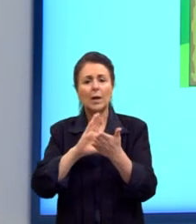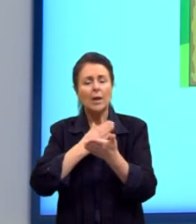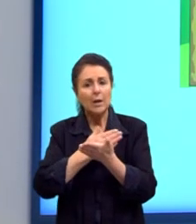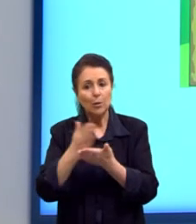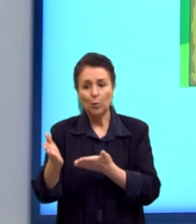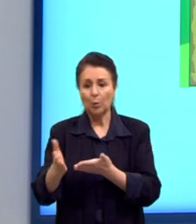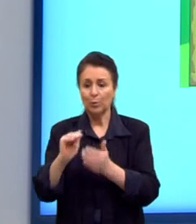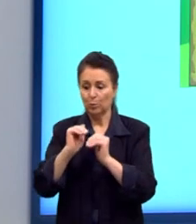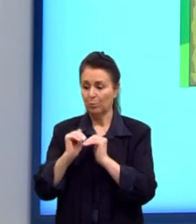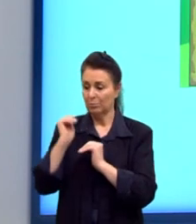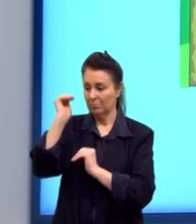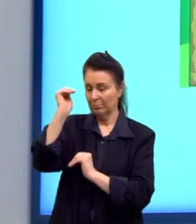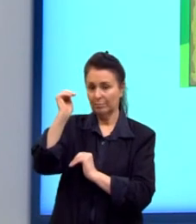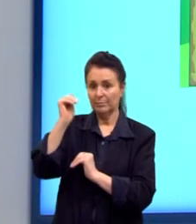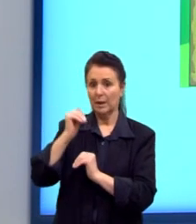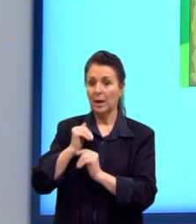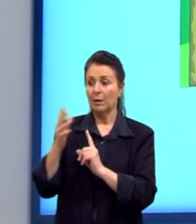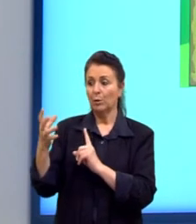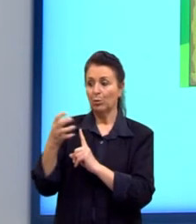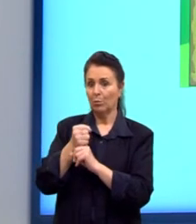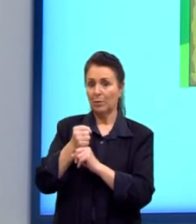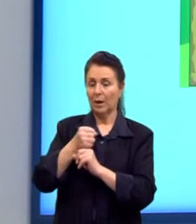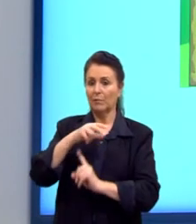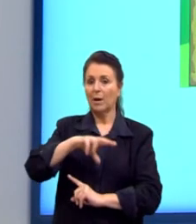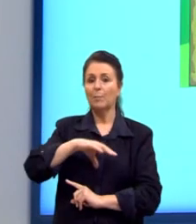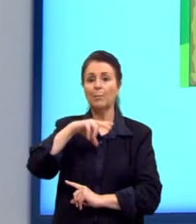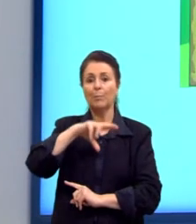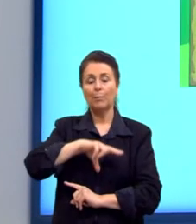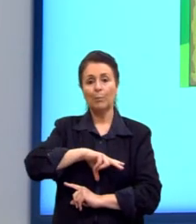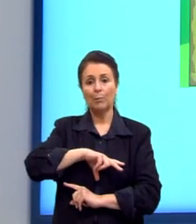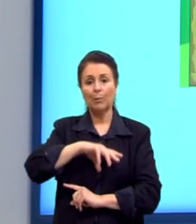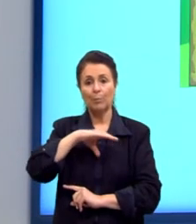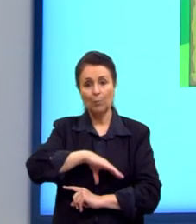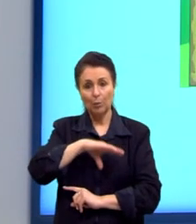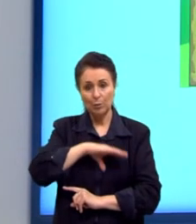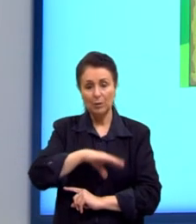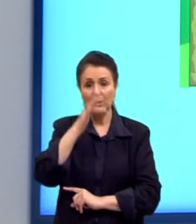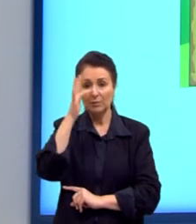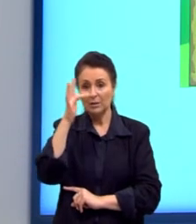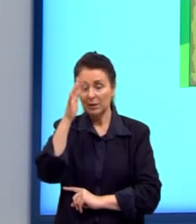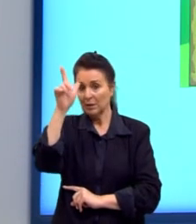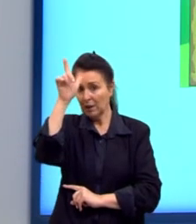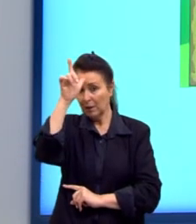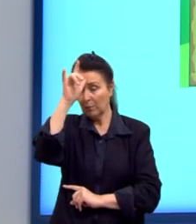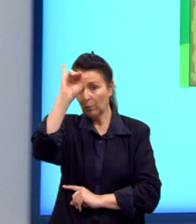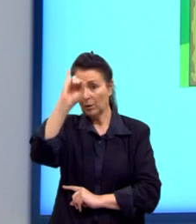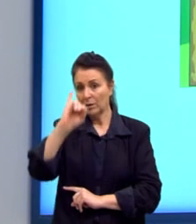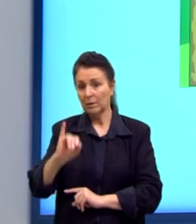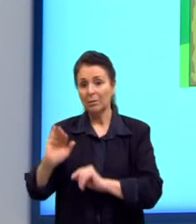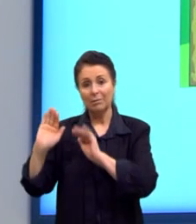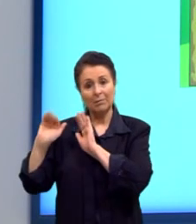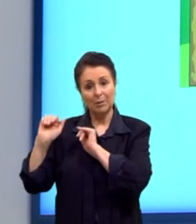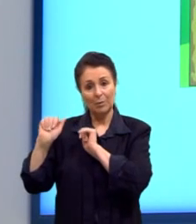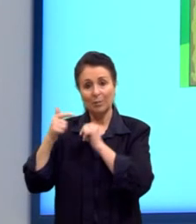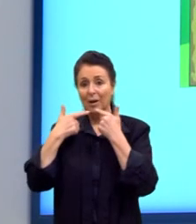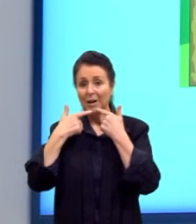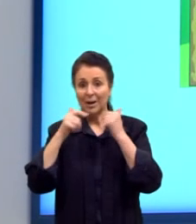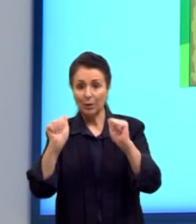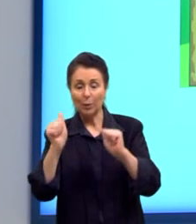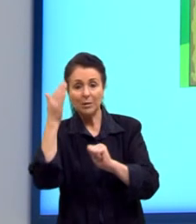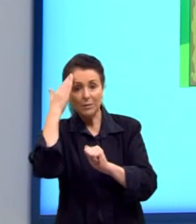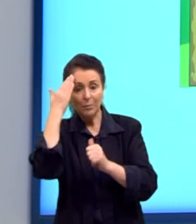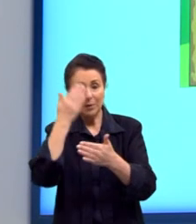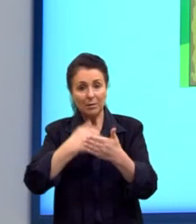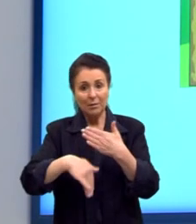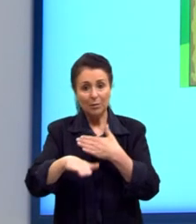ele já dominava, além do português, francês, inglês, alemão, italiano e espanhol. Isso, na